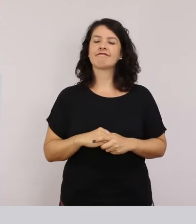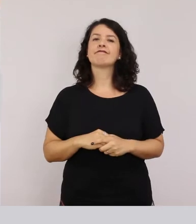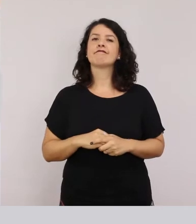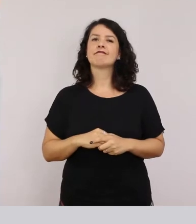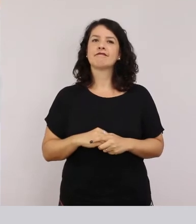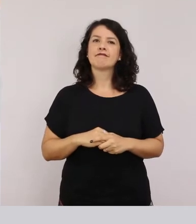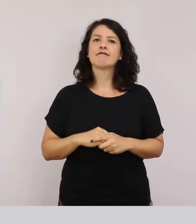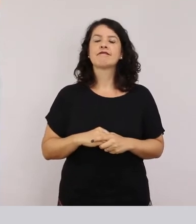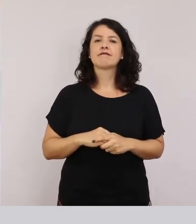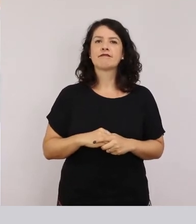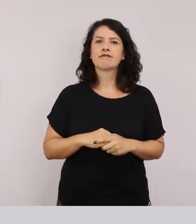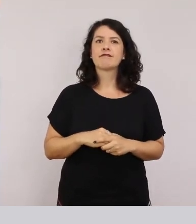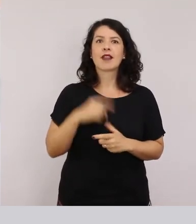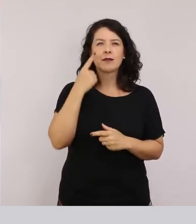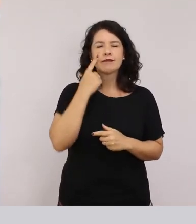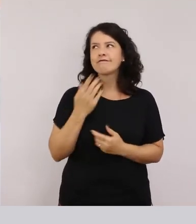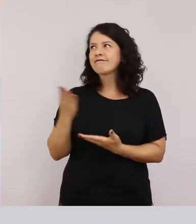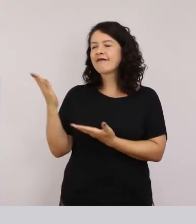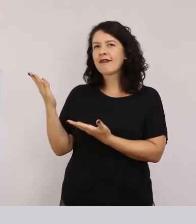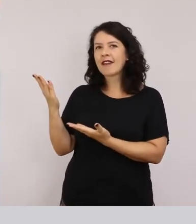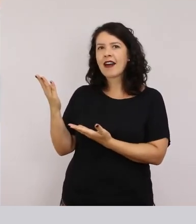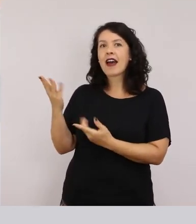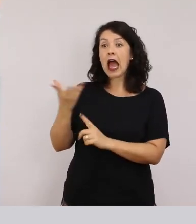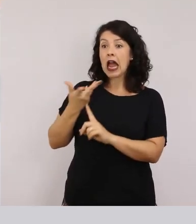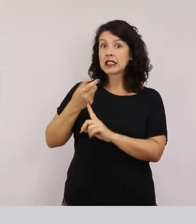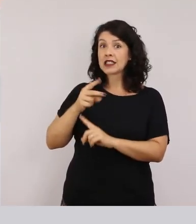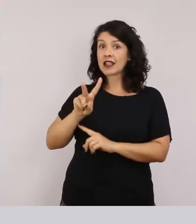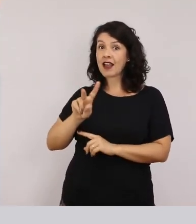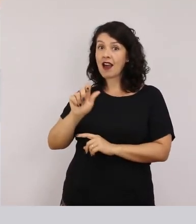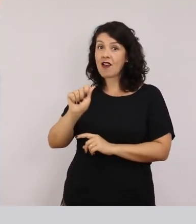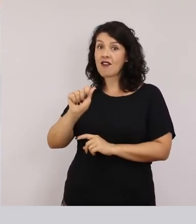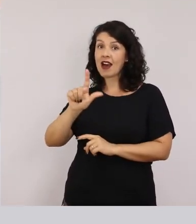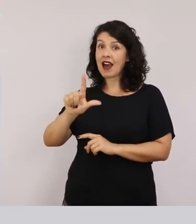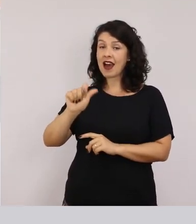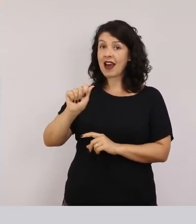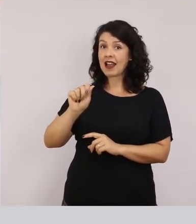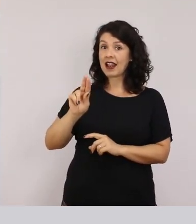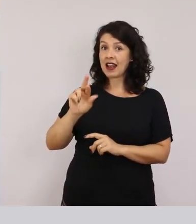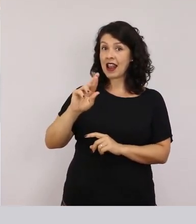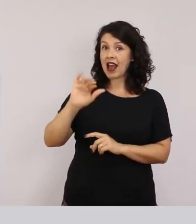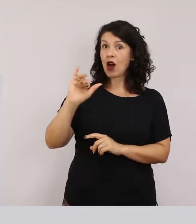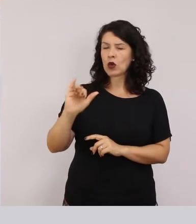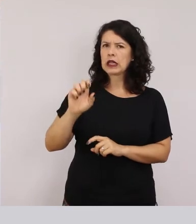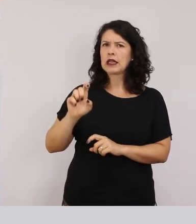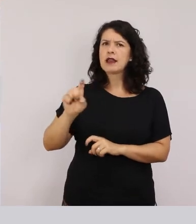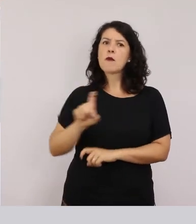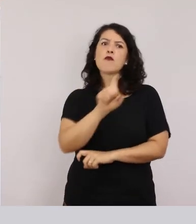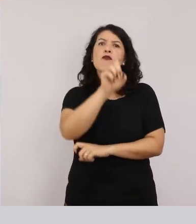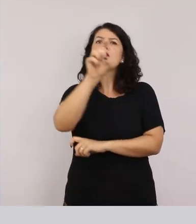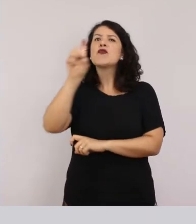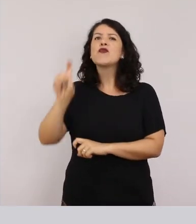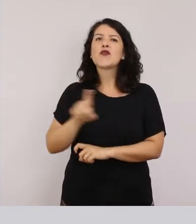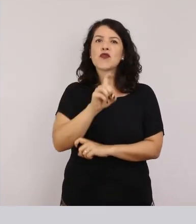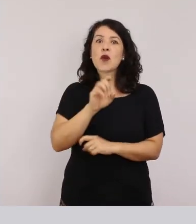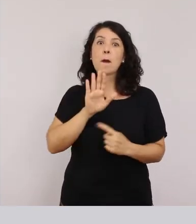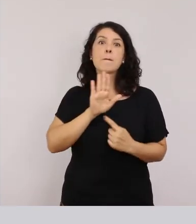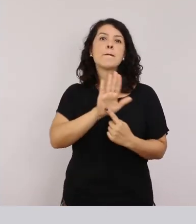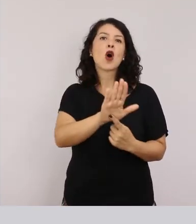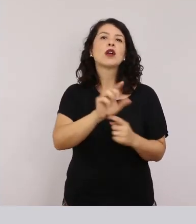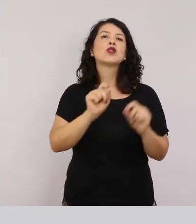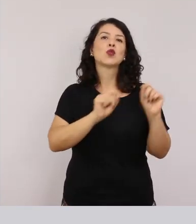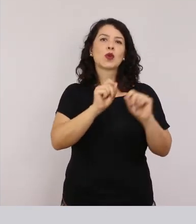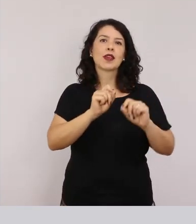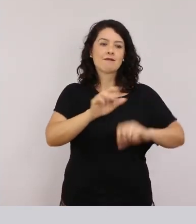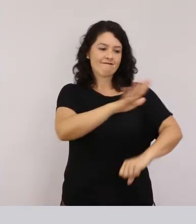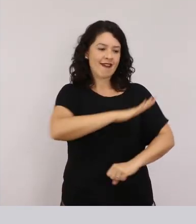Vamos começar pelo trabalho de Alex Valauri, um artista grafiteiro que mostra a